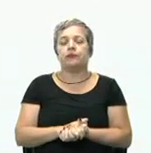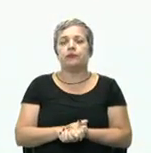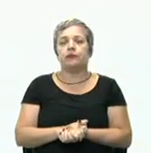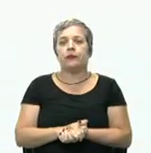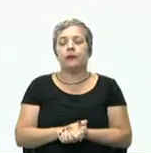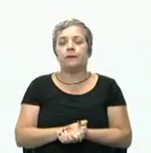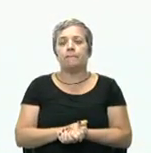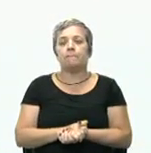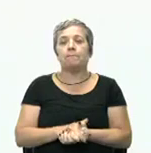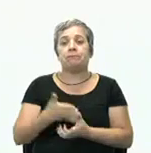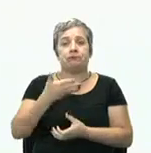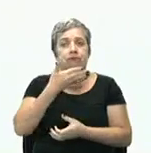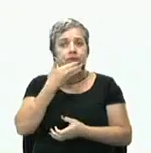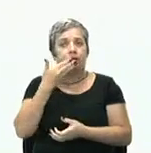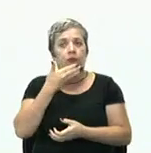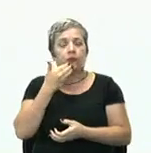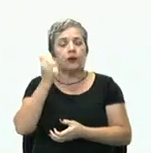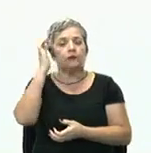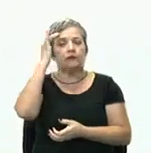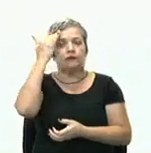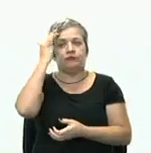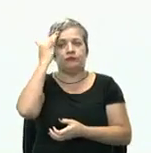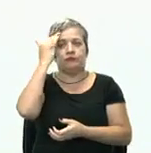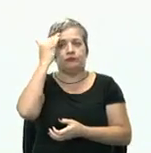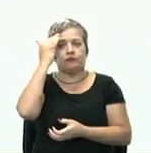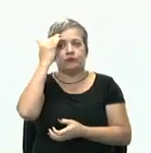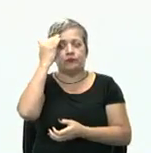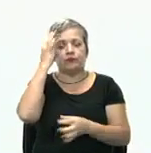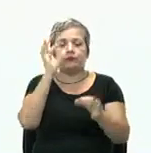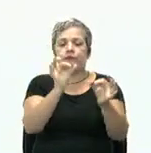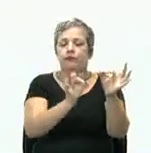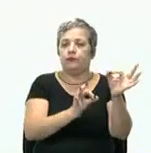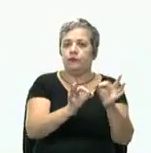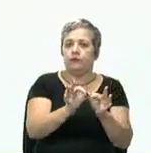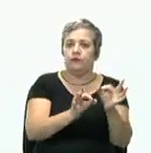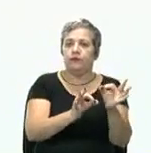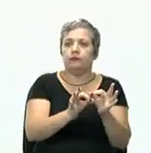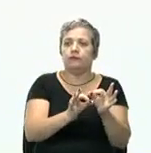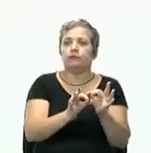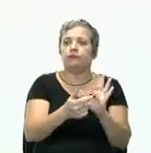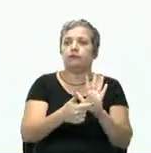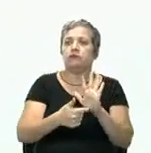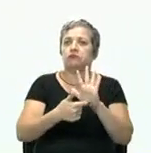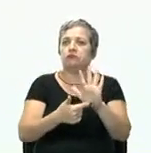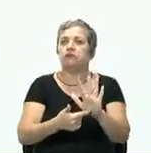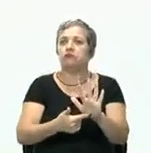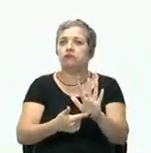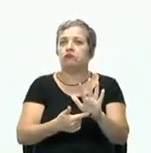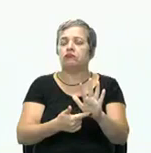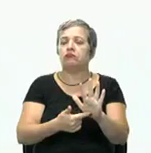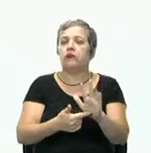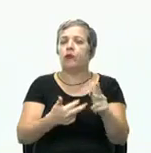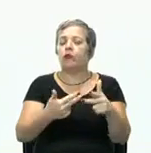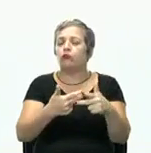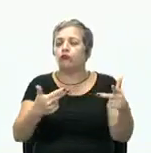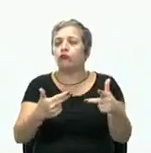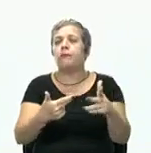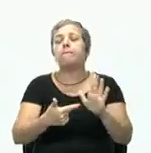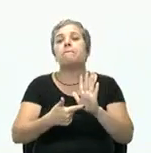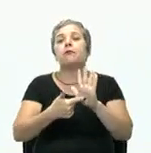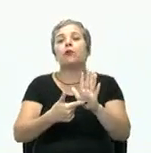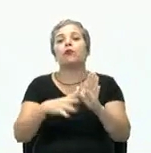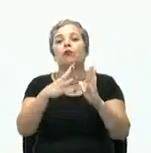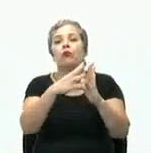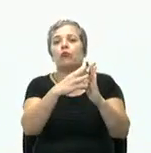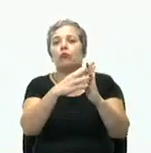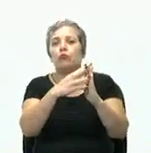Para ficar mais fácil de compreender sobre o planejamento, eu trouxe para vocês um esquema que traz um